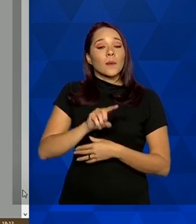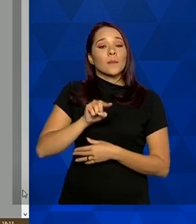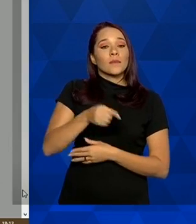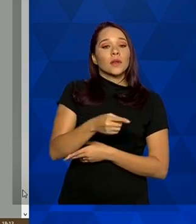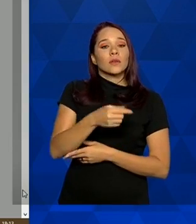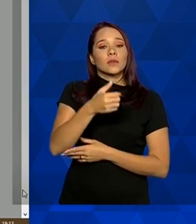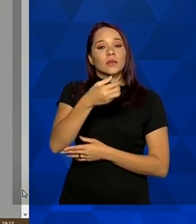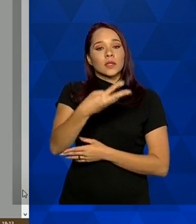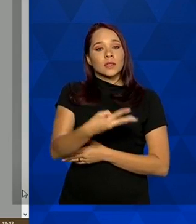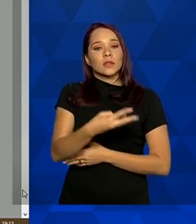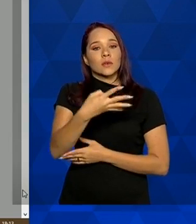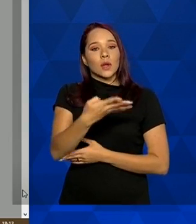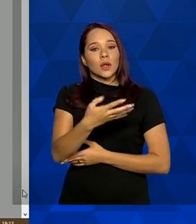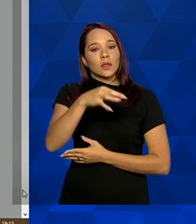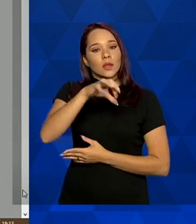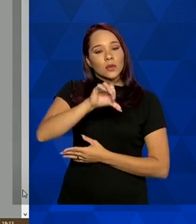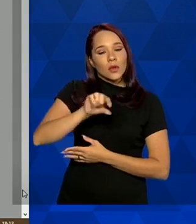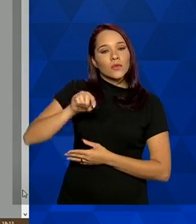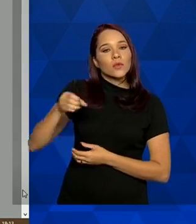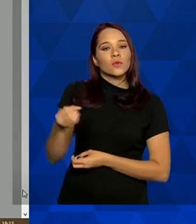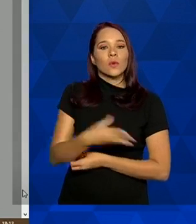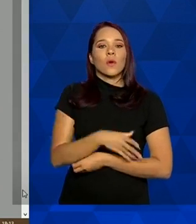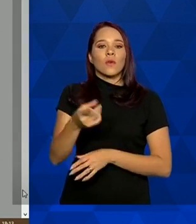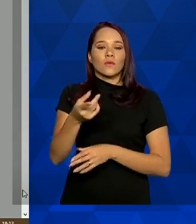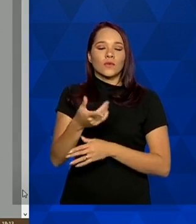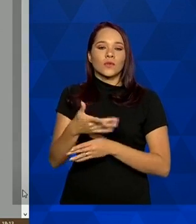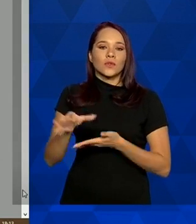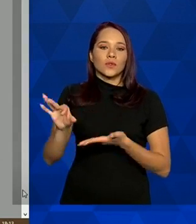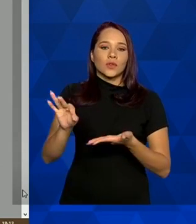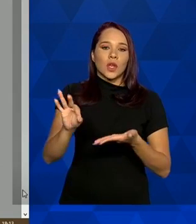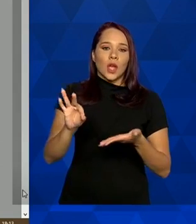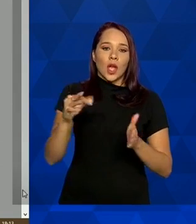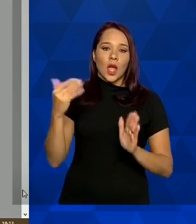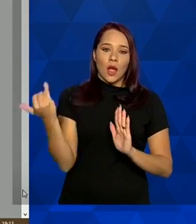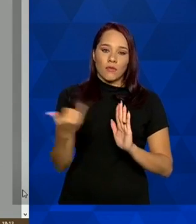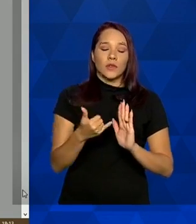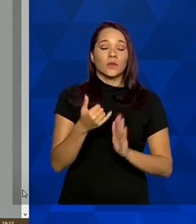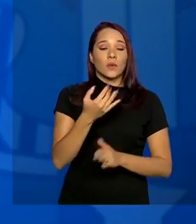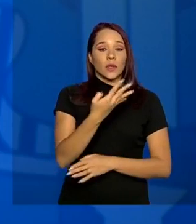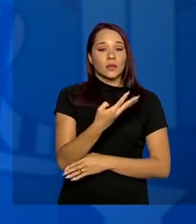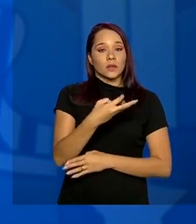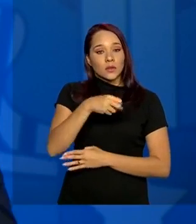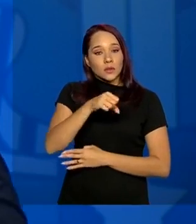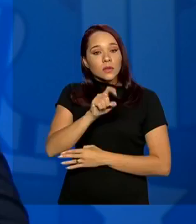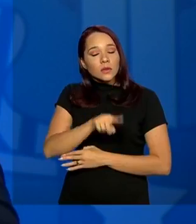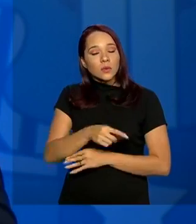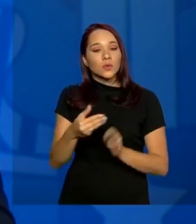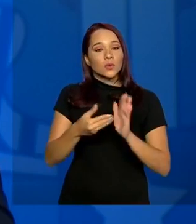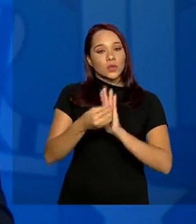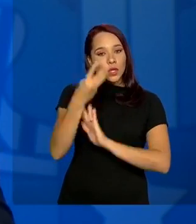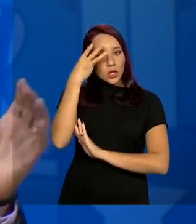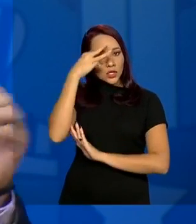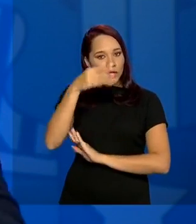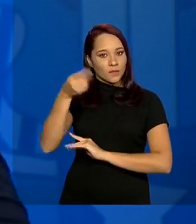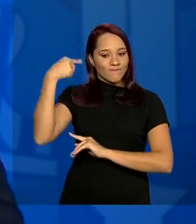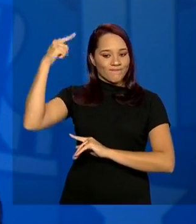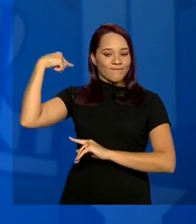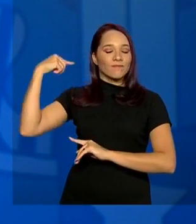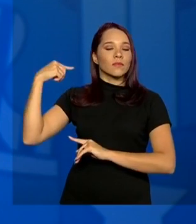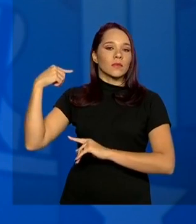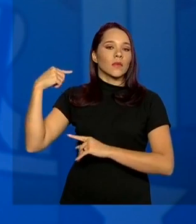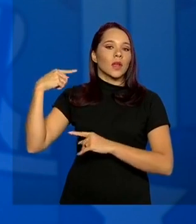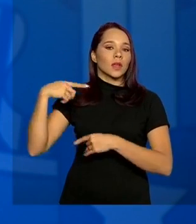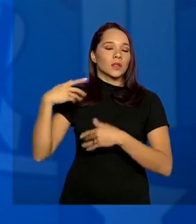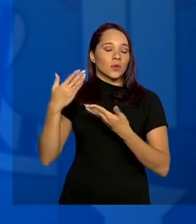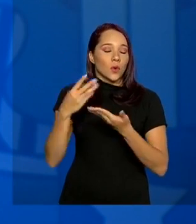.349 novos registros, que, conforme eu falei, 408 foram nos últimos três dias e os demais foram